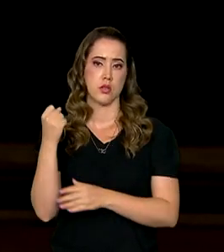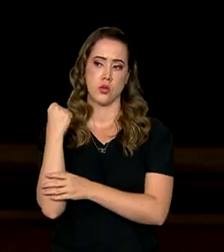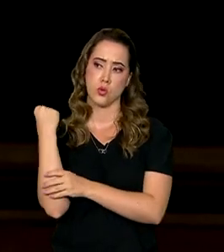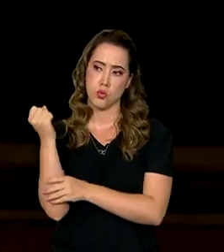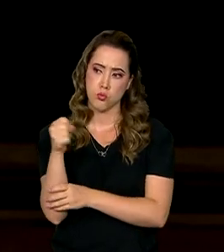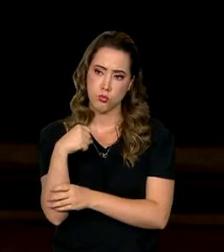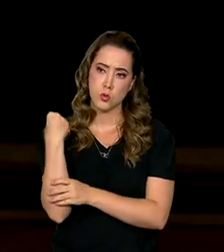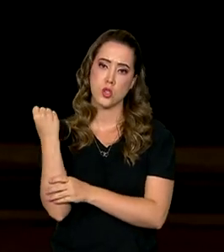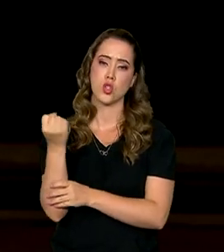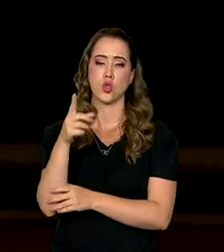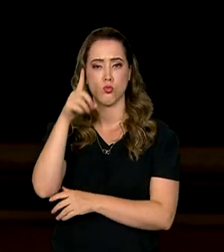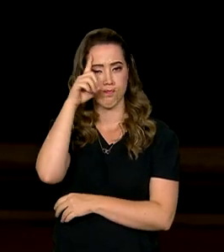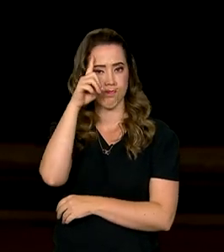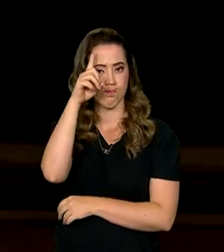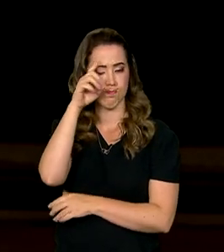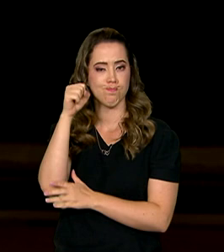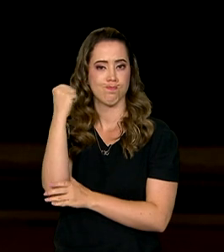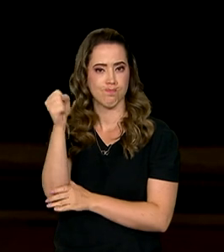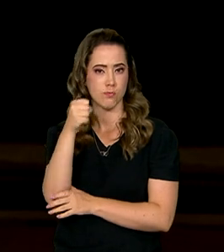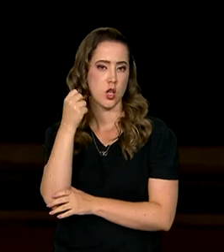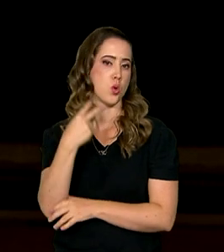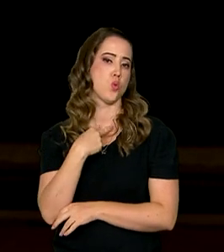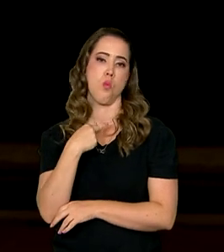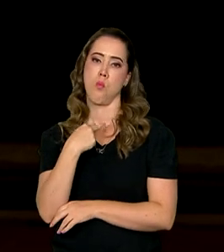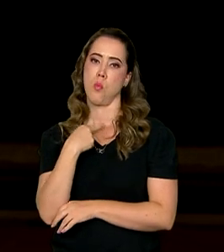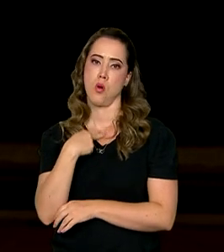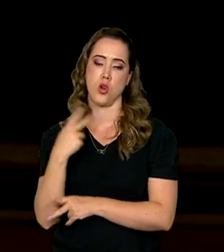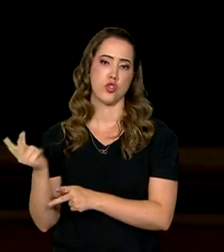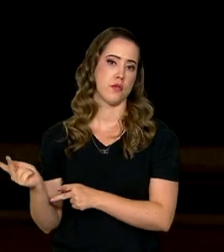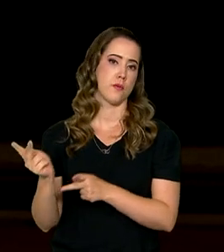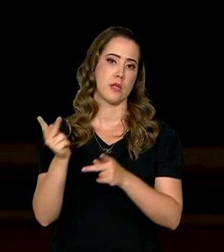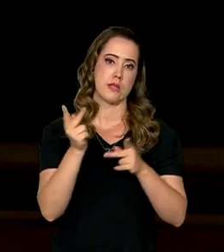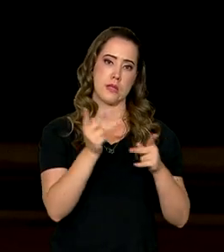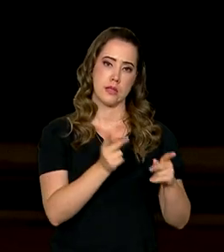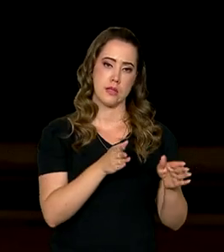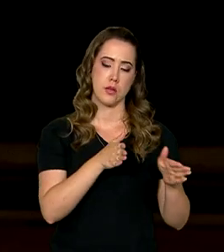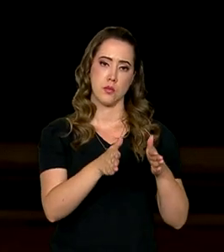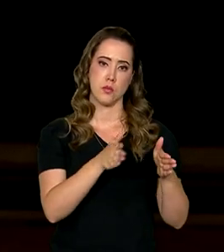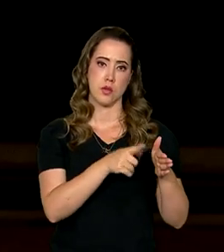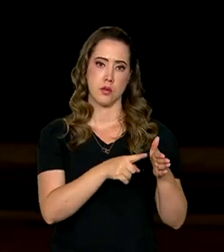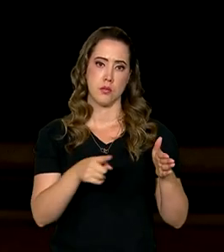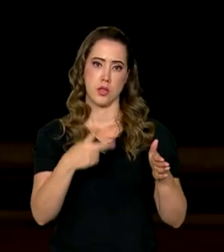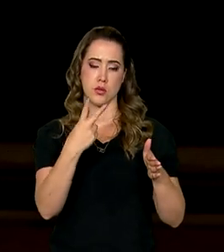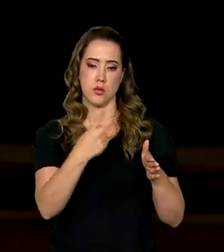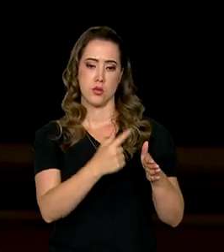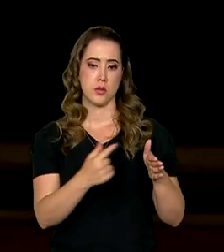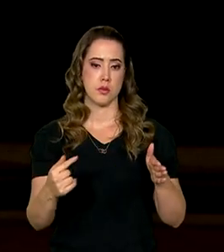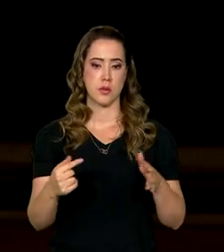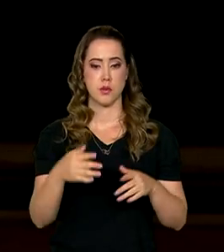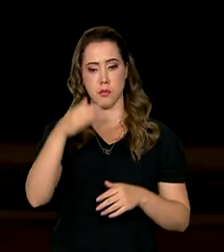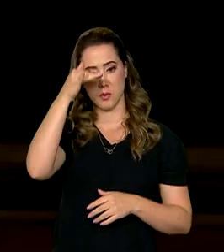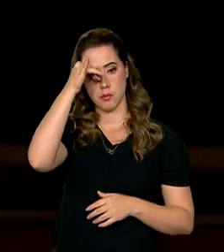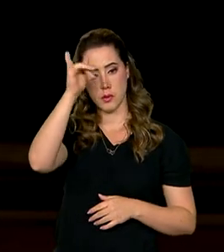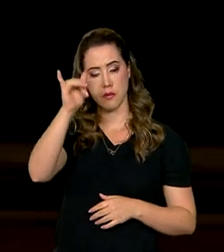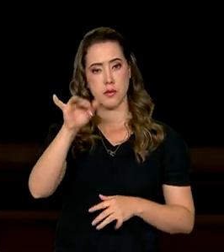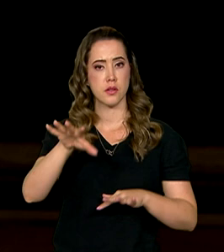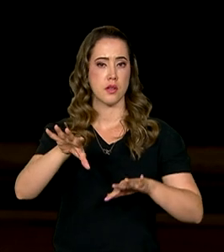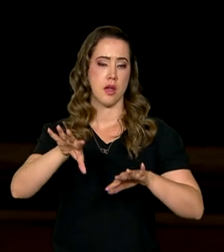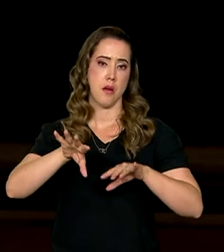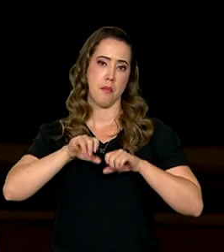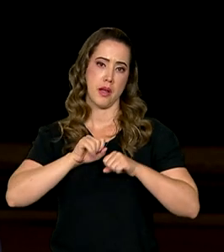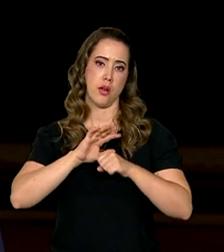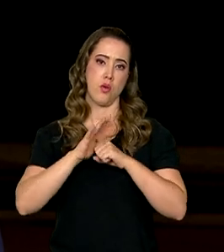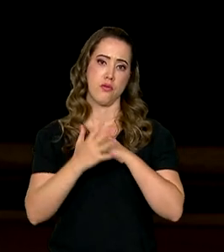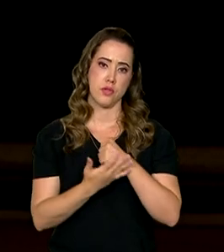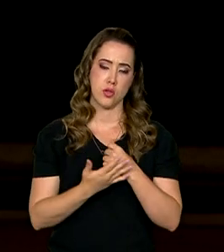diárias de fisioterapia e não vai poder receber visitas nas próximas duas semanas para evitar o risco de covid